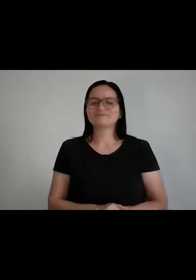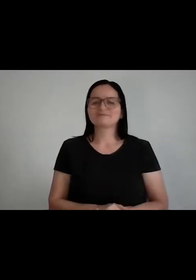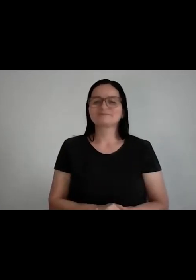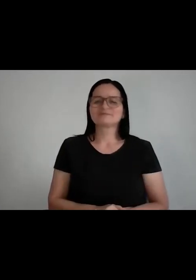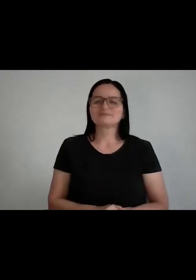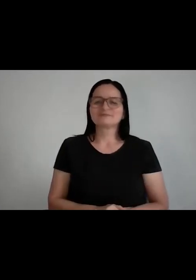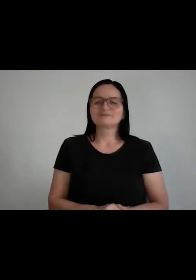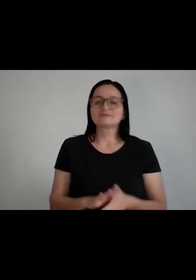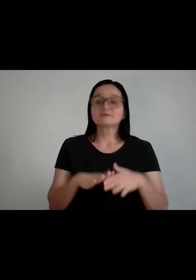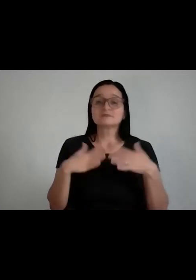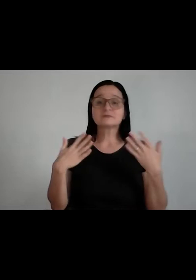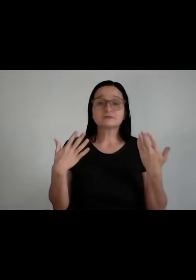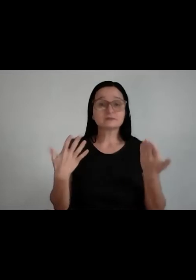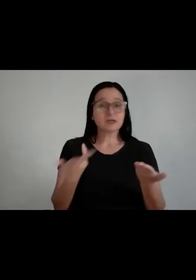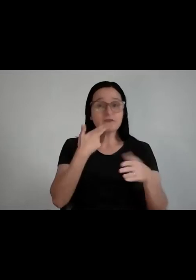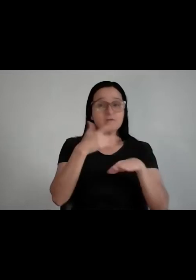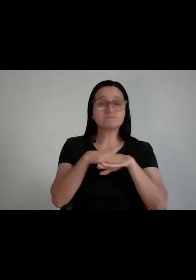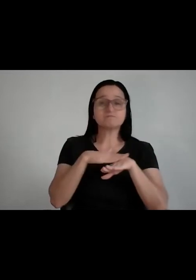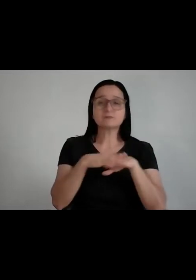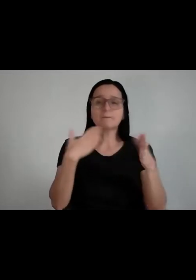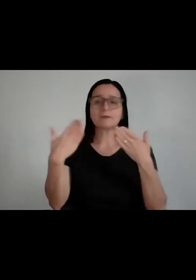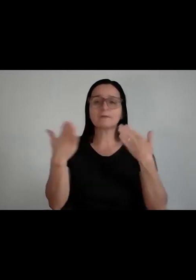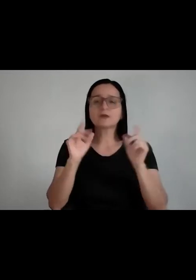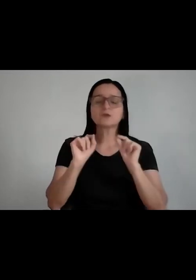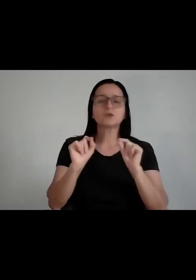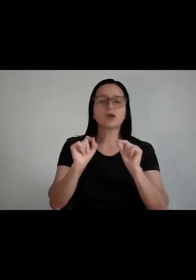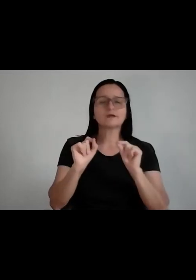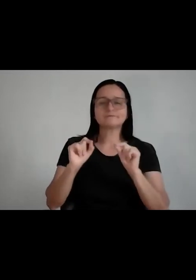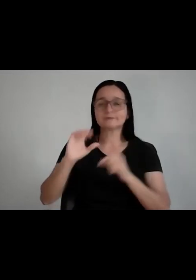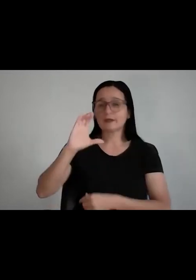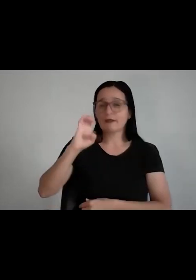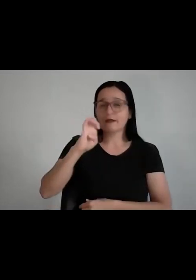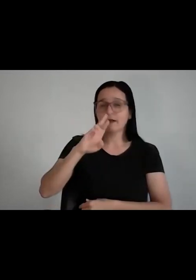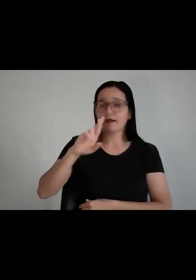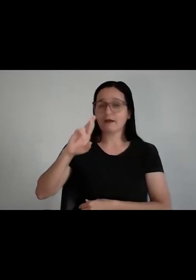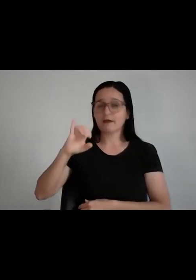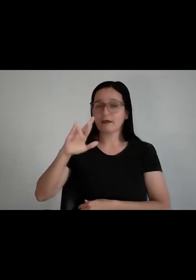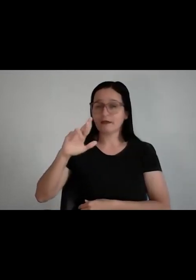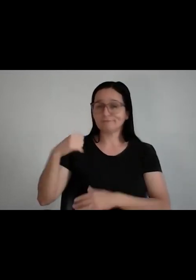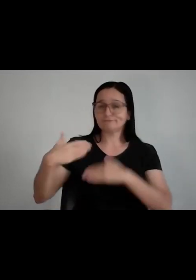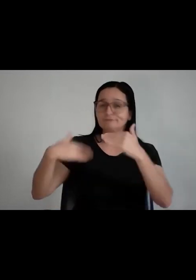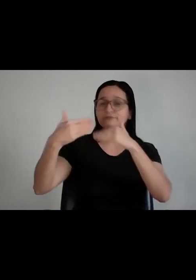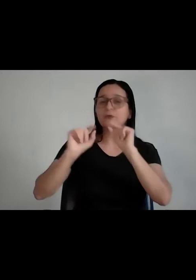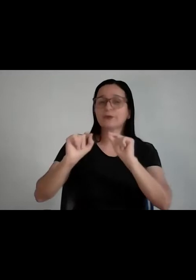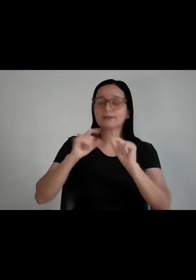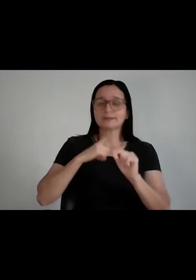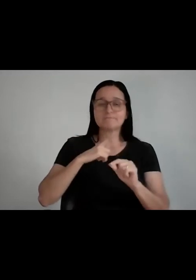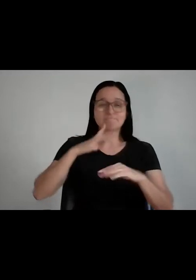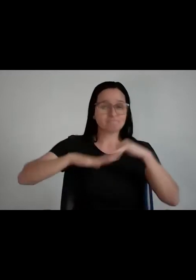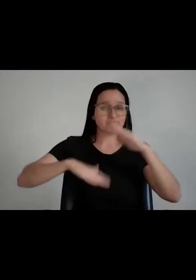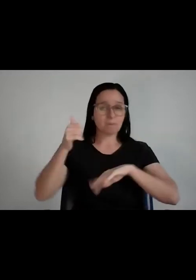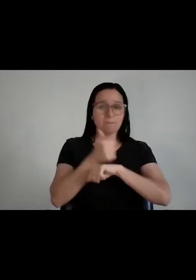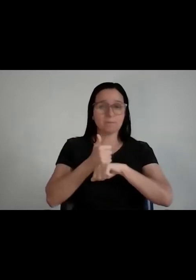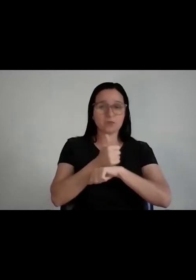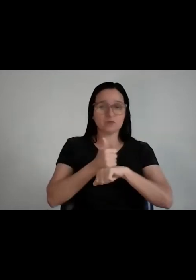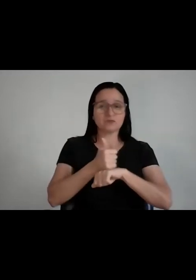ideia é a bater um papo aqui sobre carreira, né? Você tem no mundo profissional o que a gente